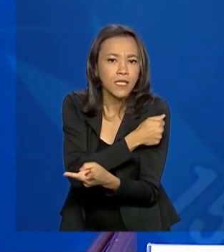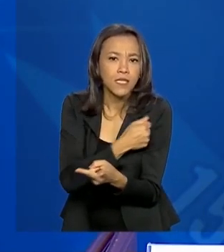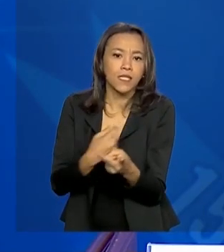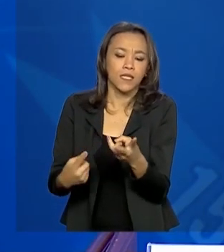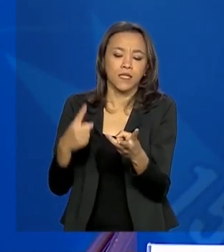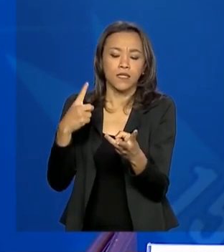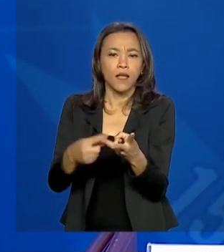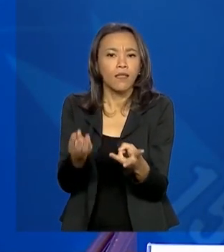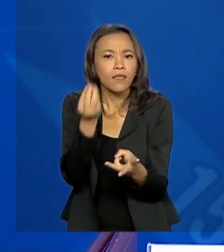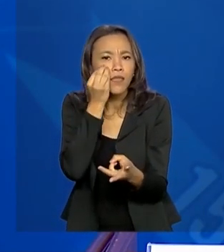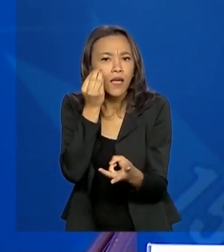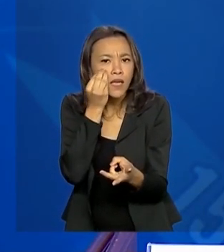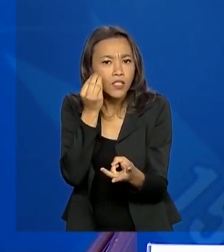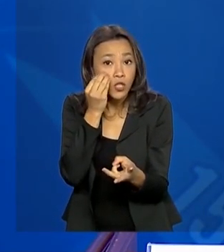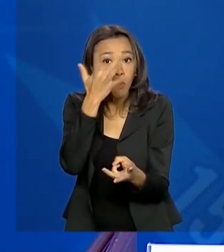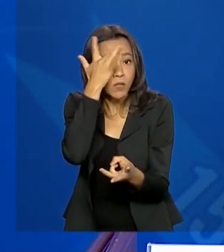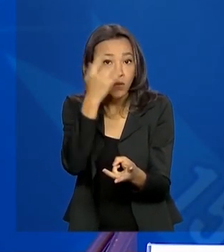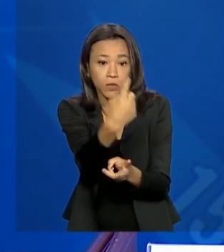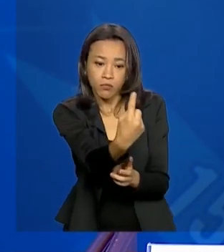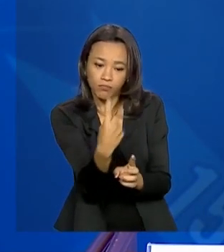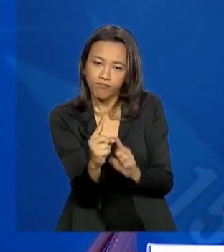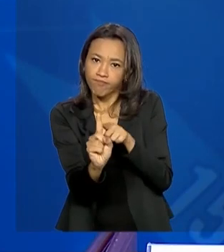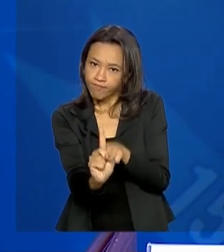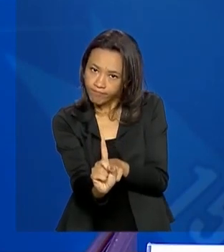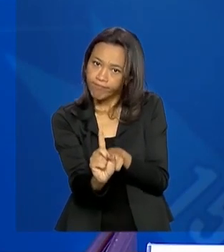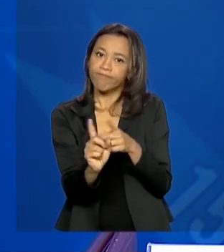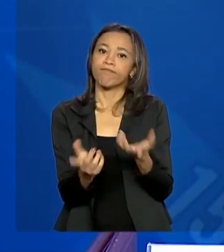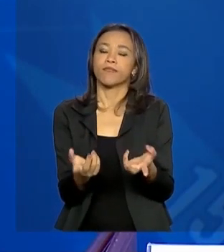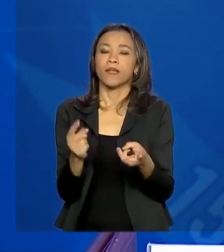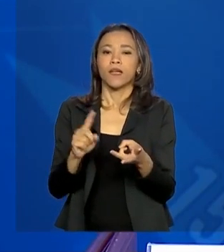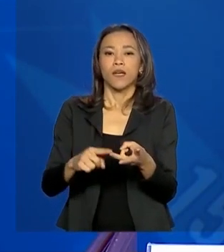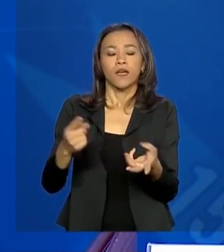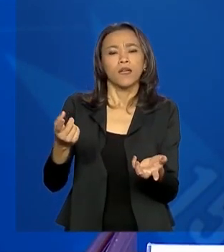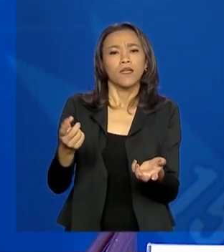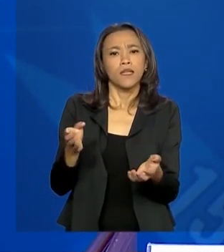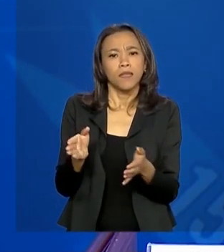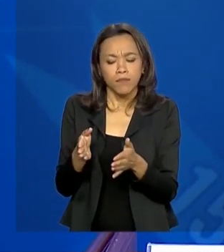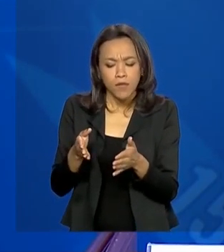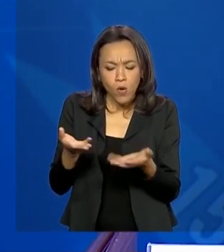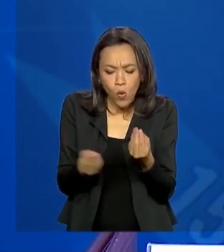testes clínicos com pacientes, patogênese do vírus e o sequenciamento e modelagem.